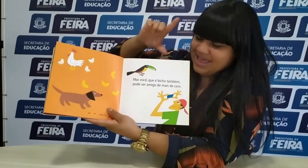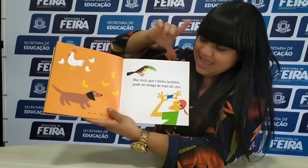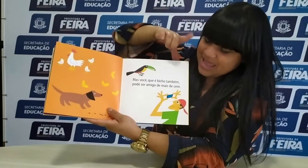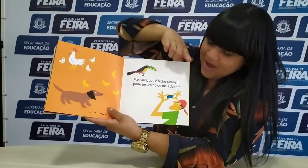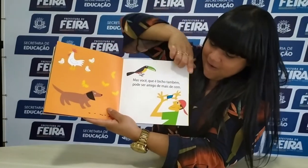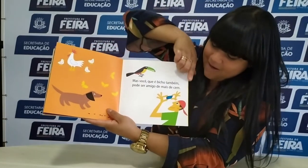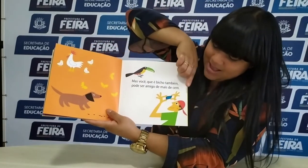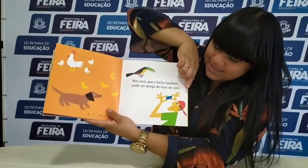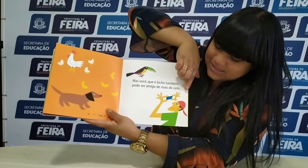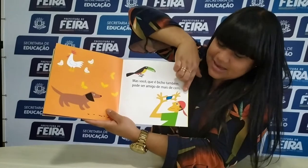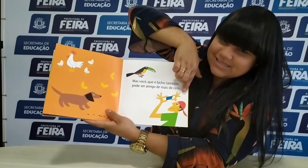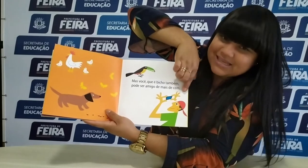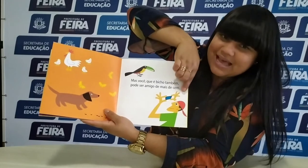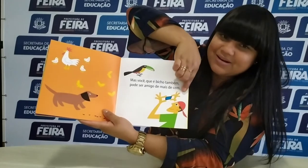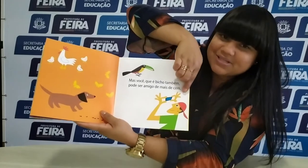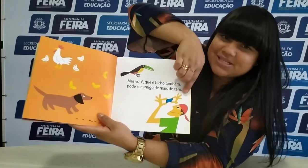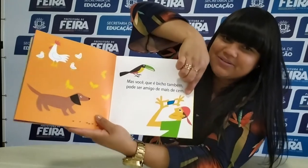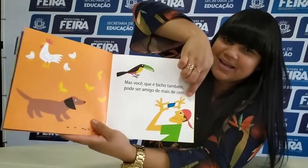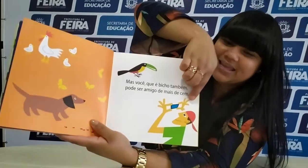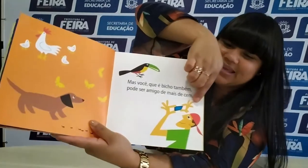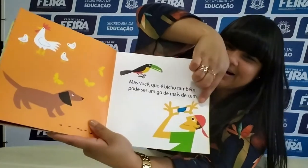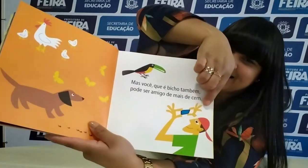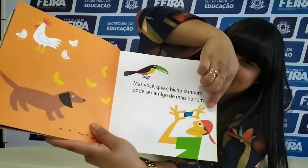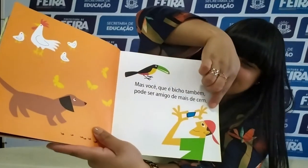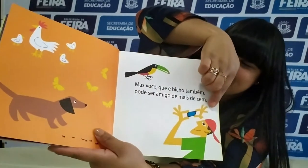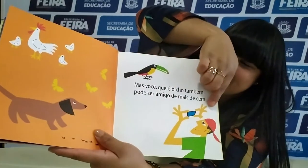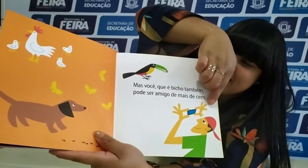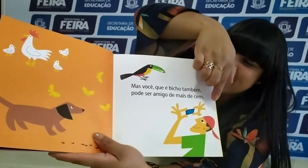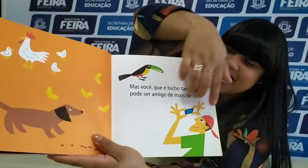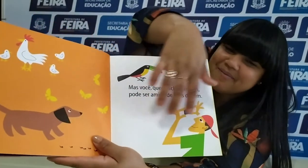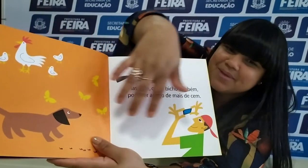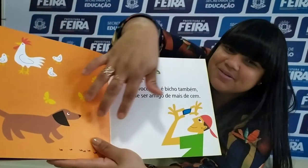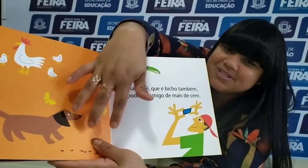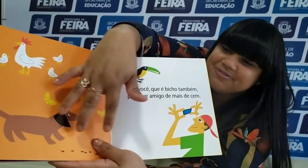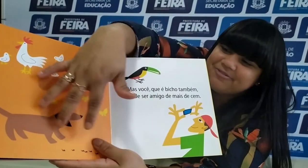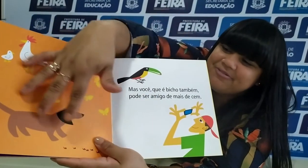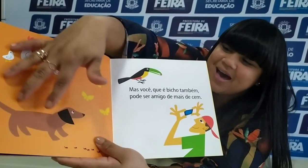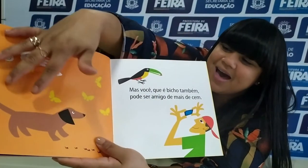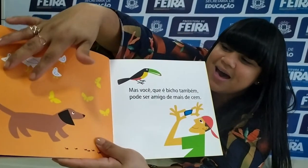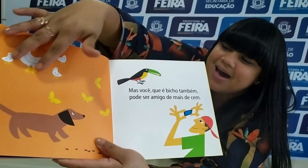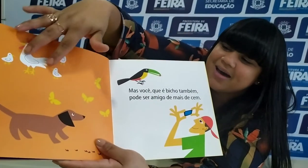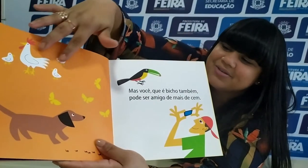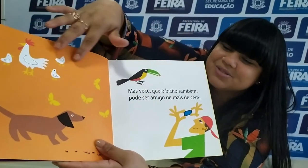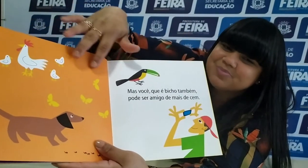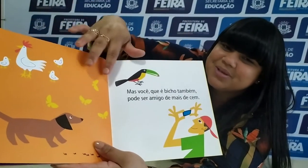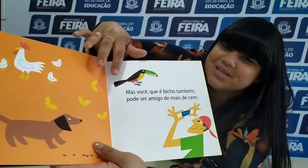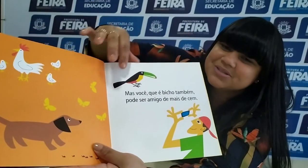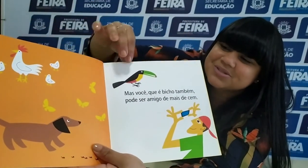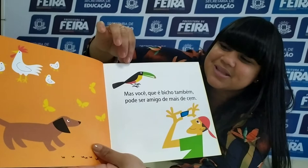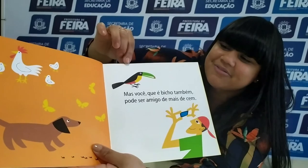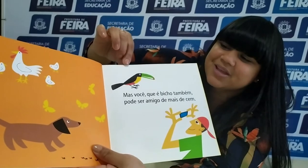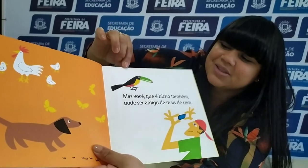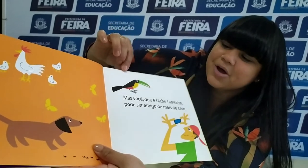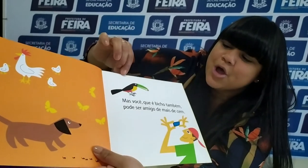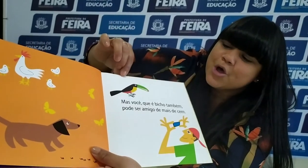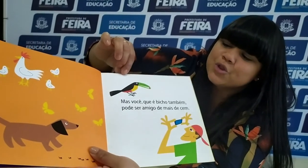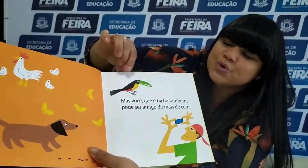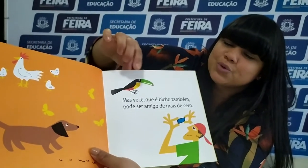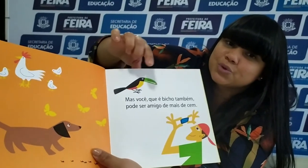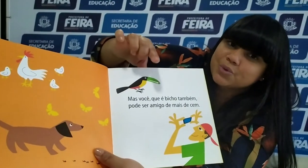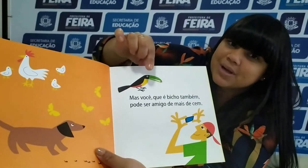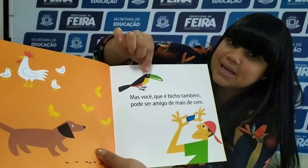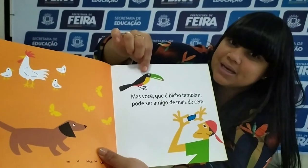cem. Olha só esse garotinho aqui, ó. Ele é amigo de vários bichos, tá vendo?